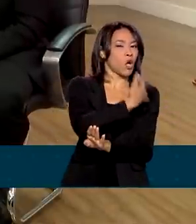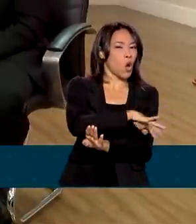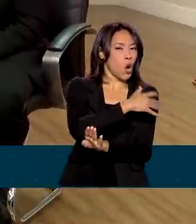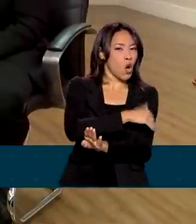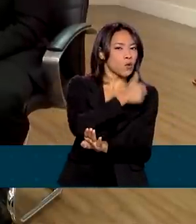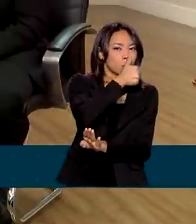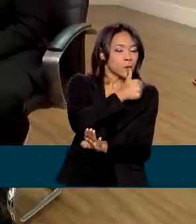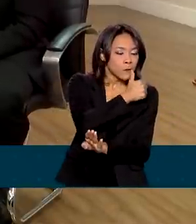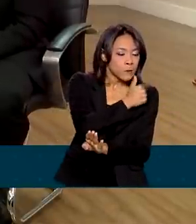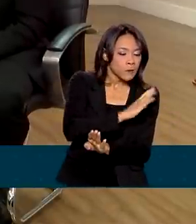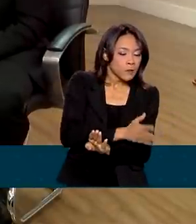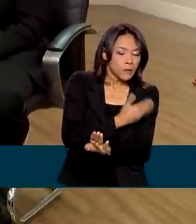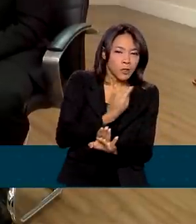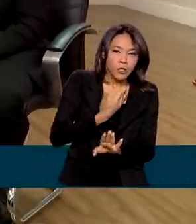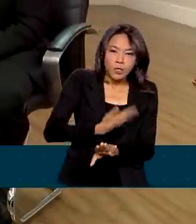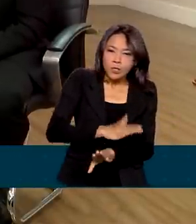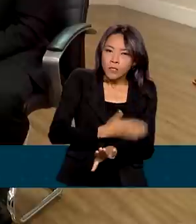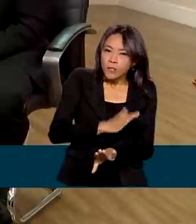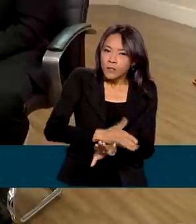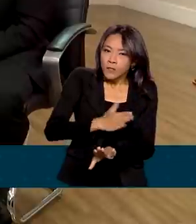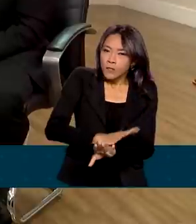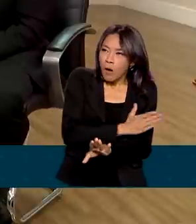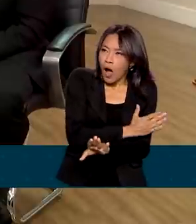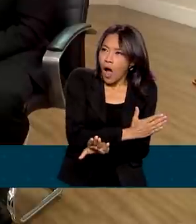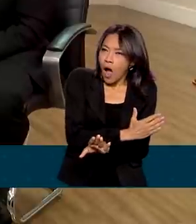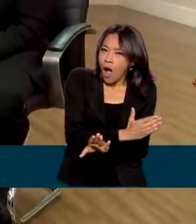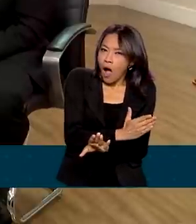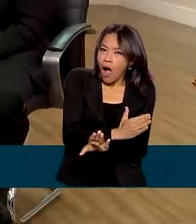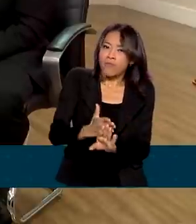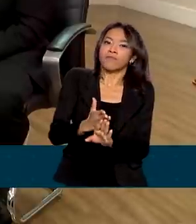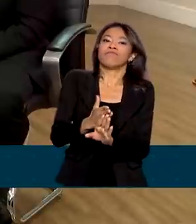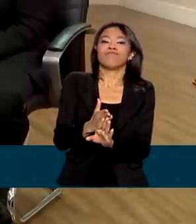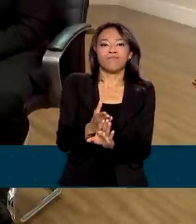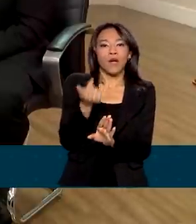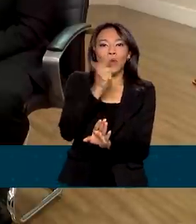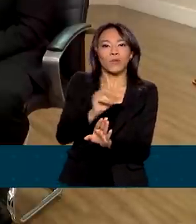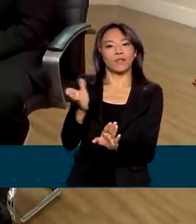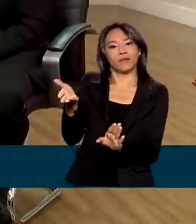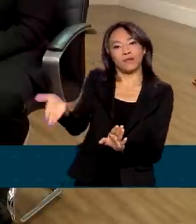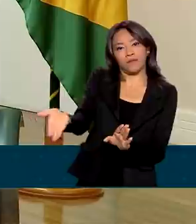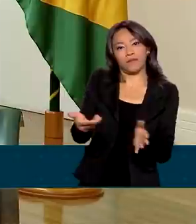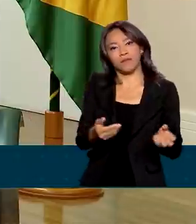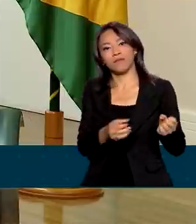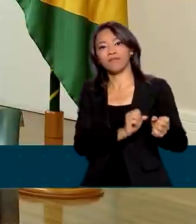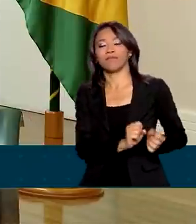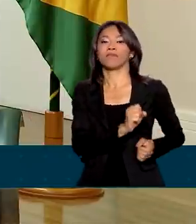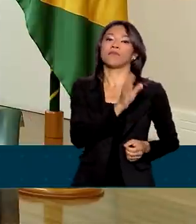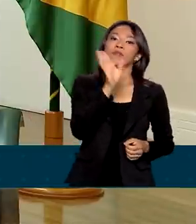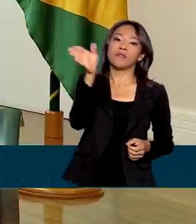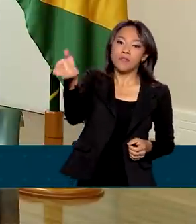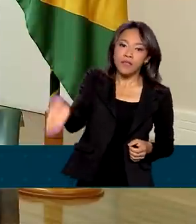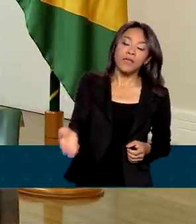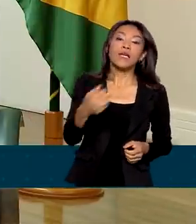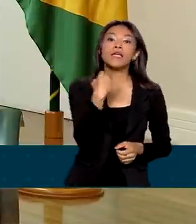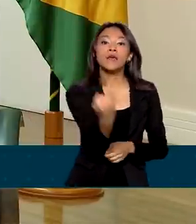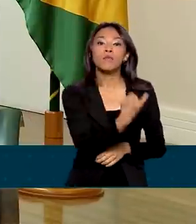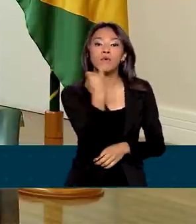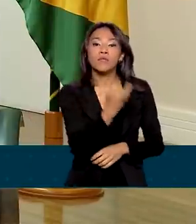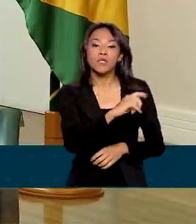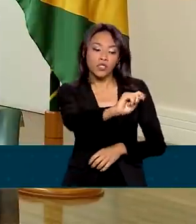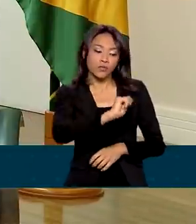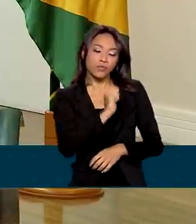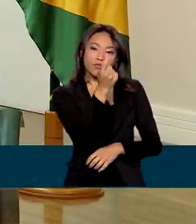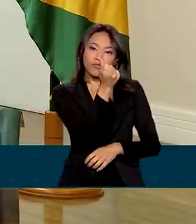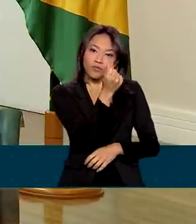E todos eles comentam que é fundamental para eles, e que faz toda a diferença, o Bolsa Atleta e o Bolsa Pódio.